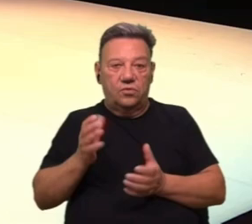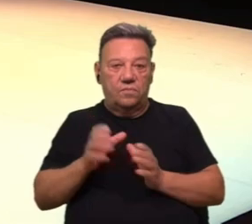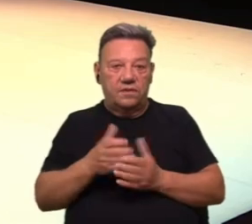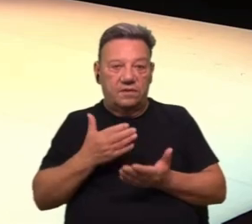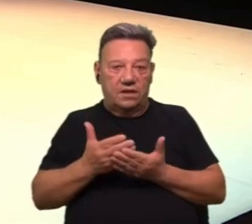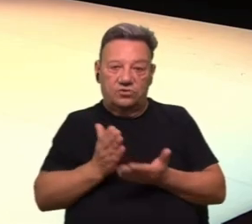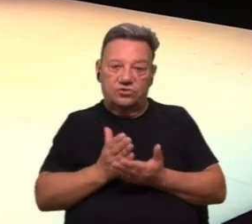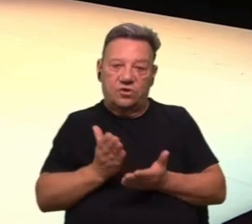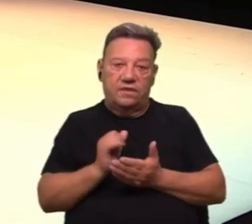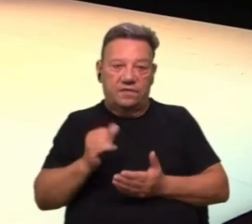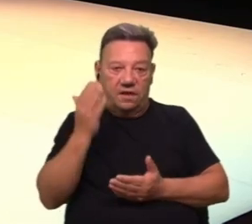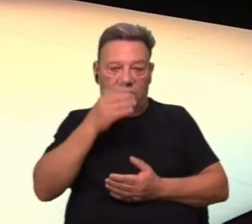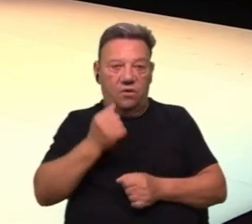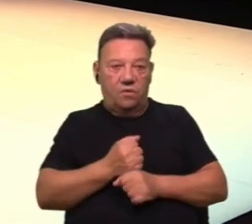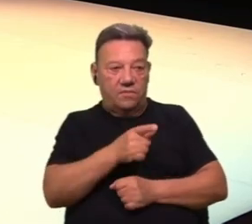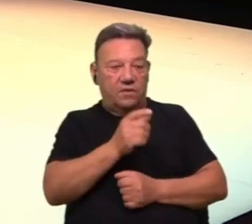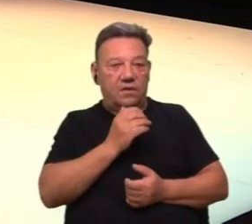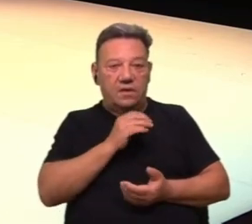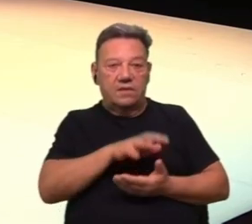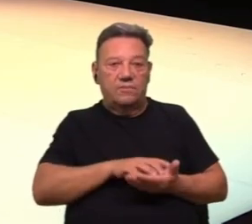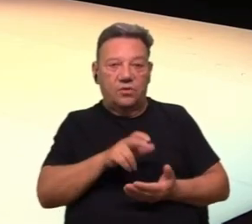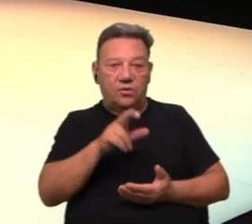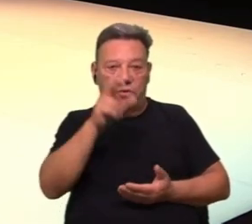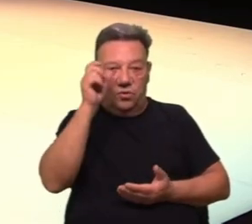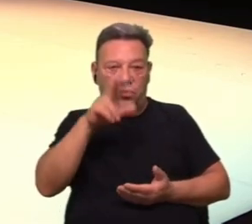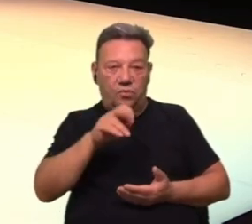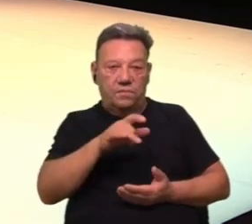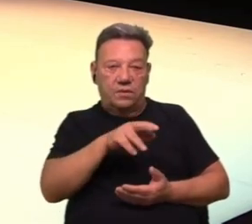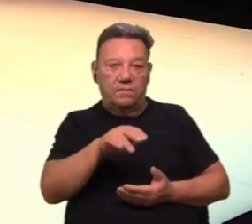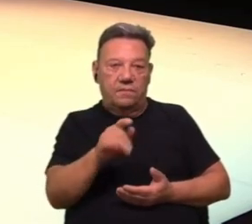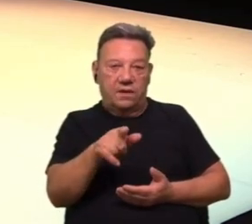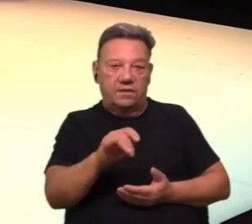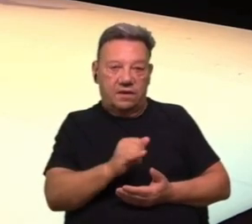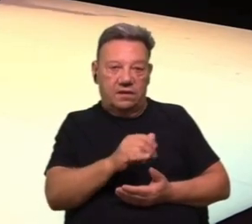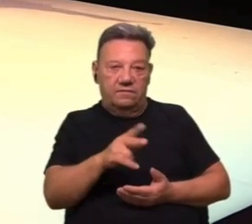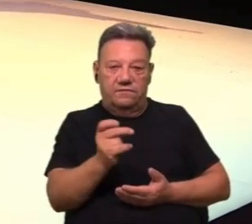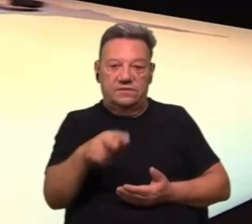Noite à obra do dramaturgo romeno Matei Vizniec.